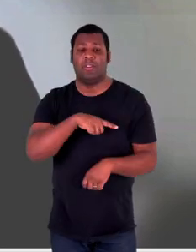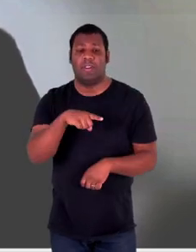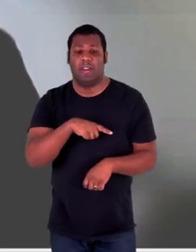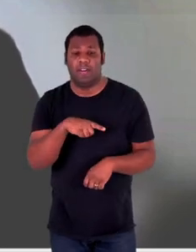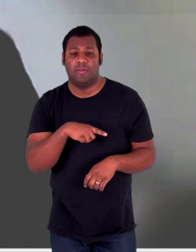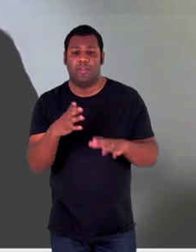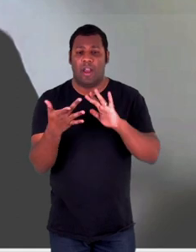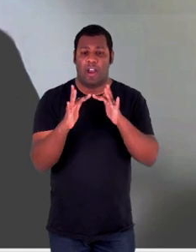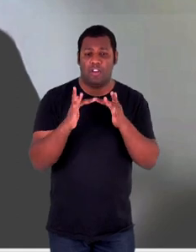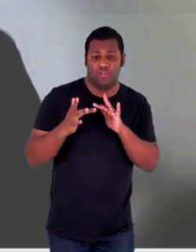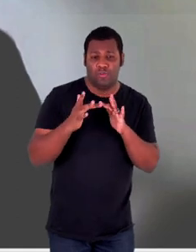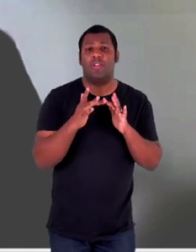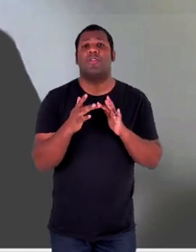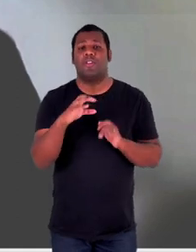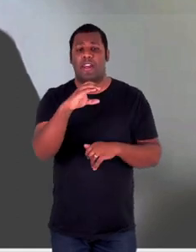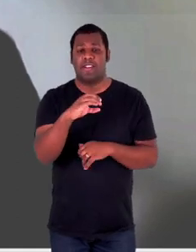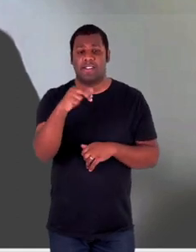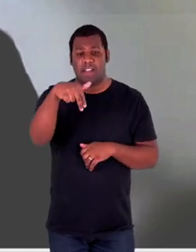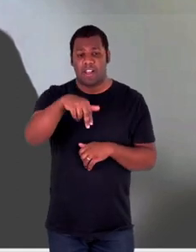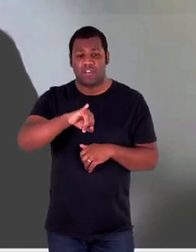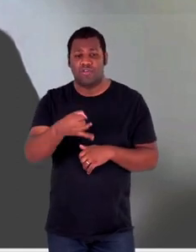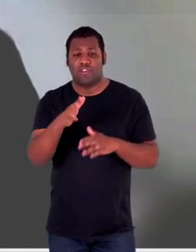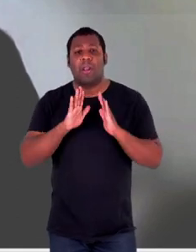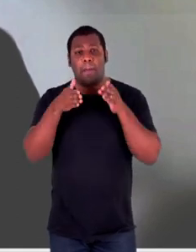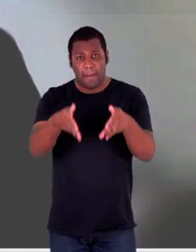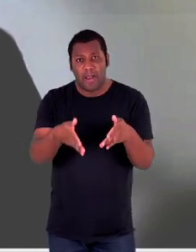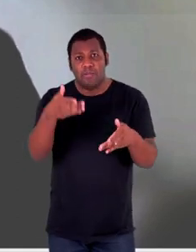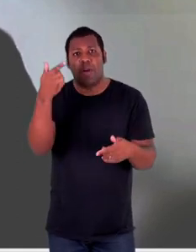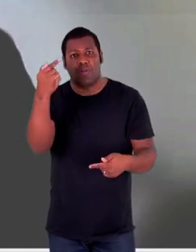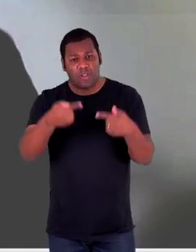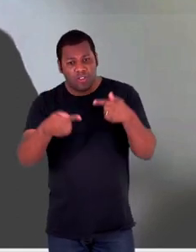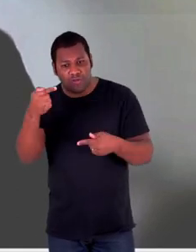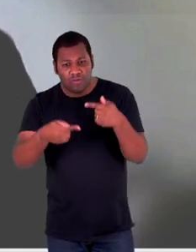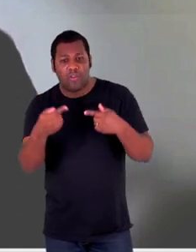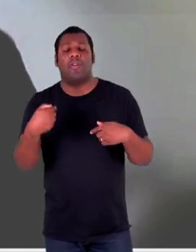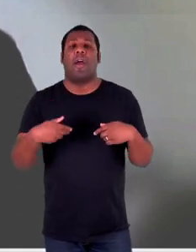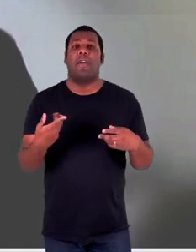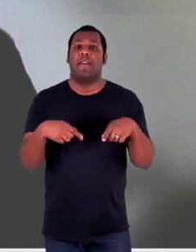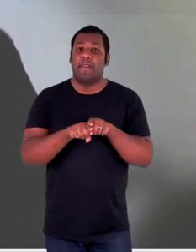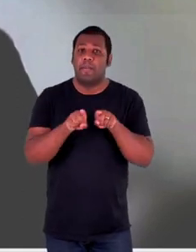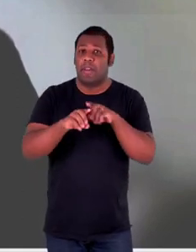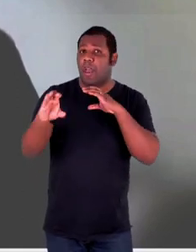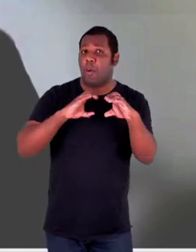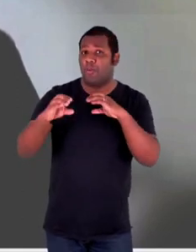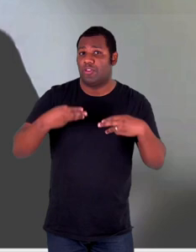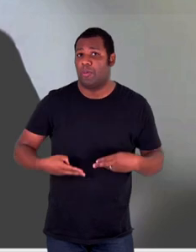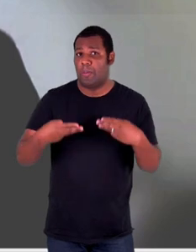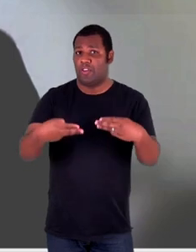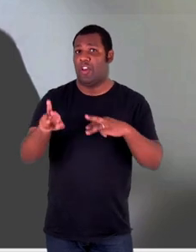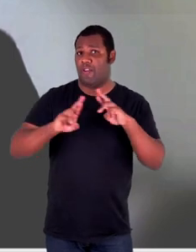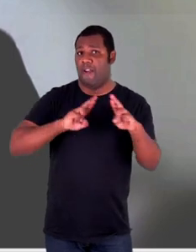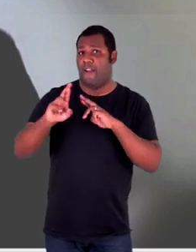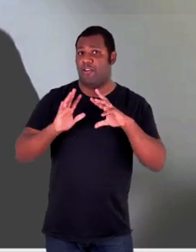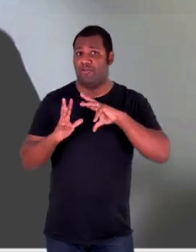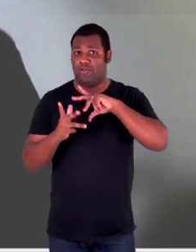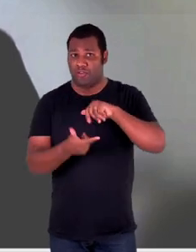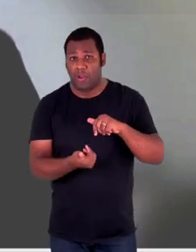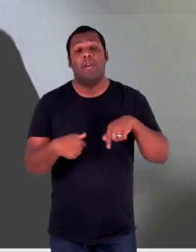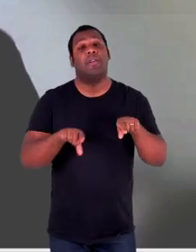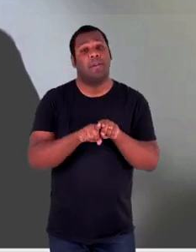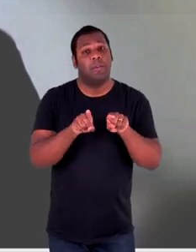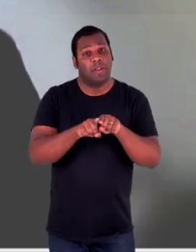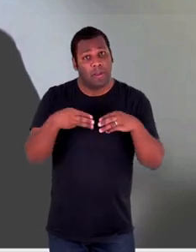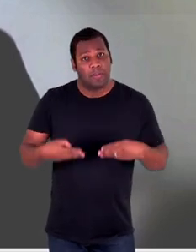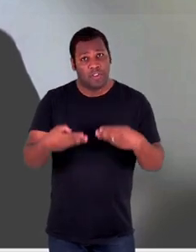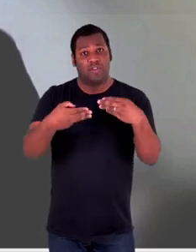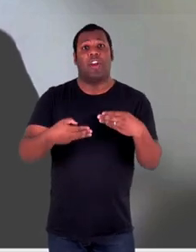diretamente pelo CNJ como uma esfera dialogal com o Ministério das Relações Exteriores e também com o Ministério dos Direitos Humanos uma vez que se trata de